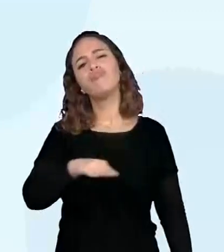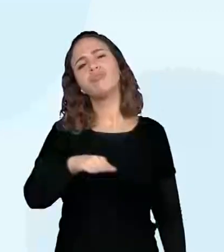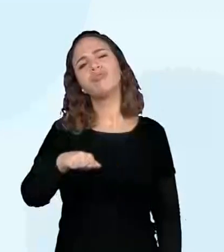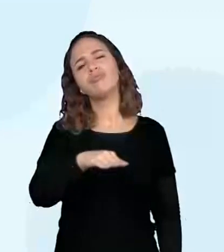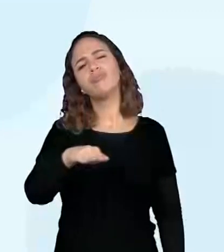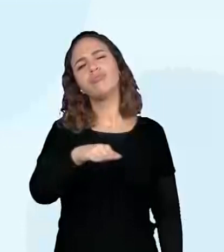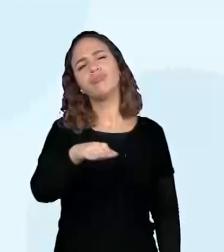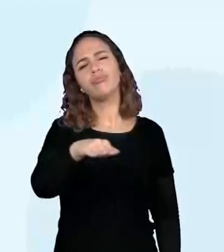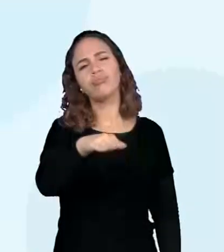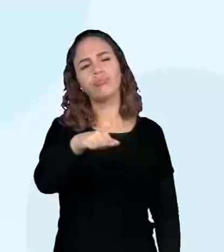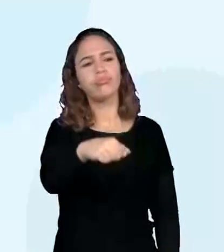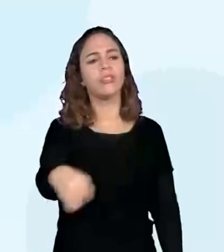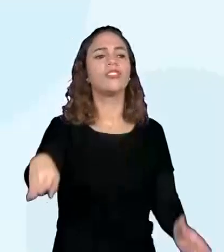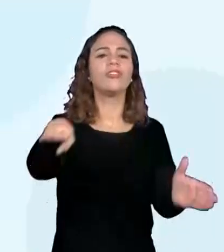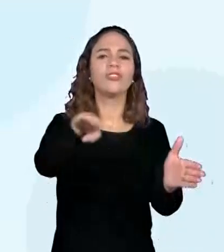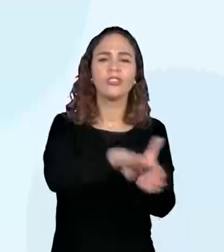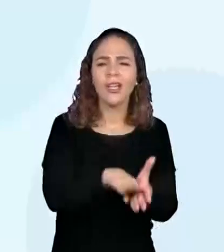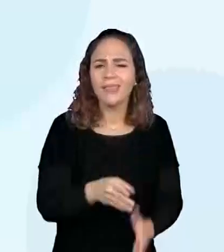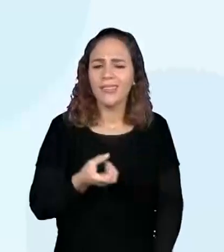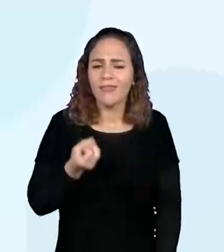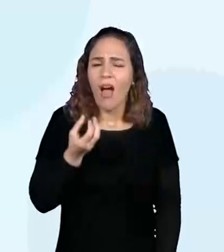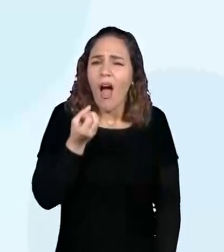rústico essa viagem.